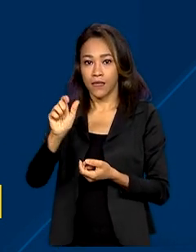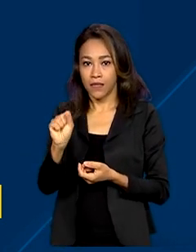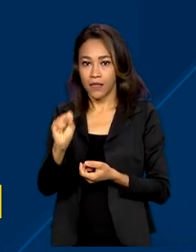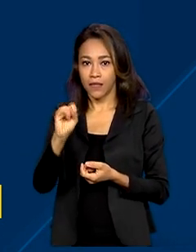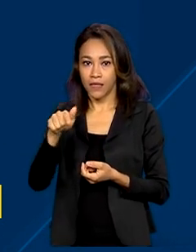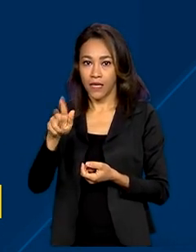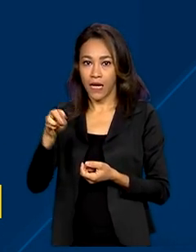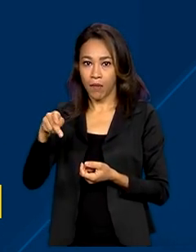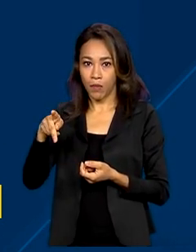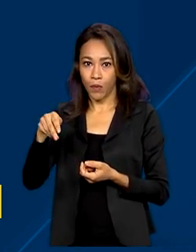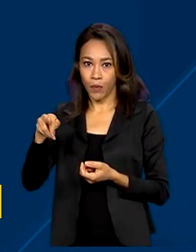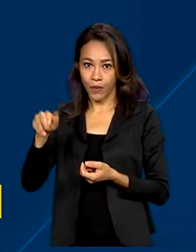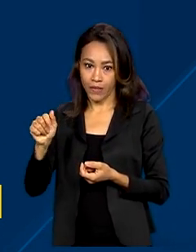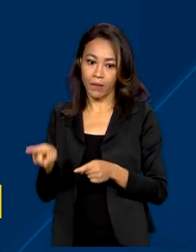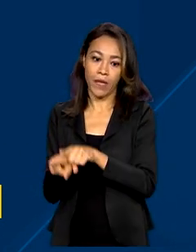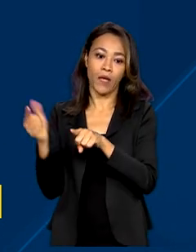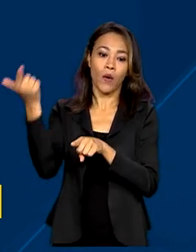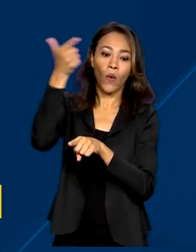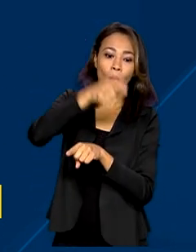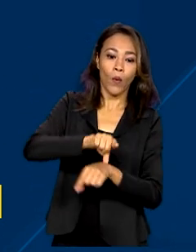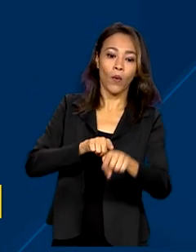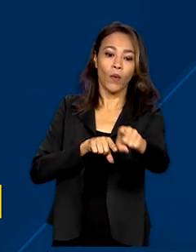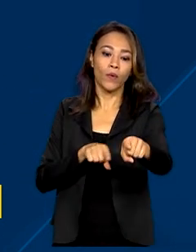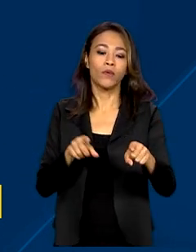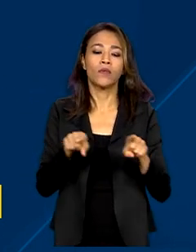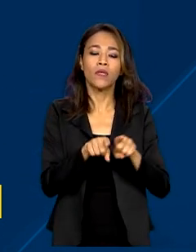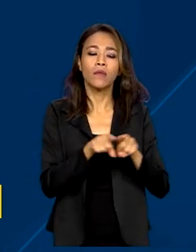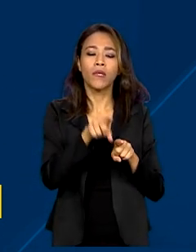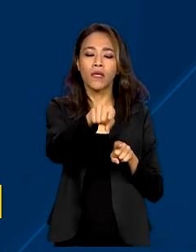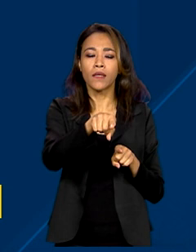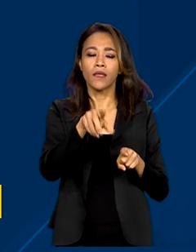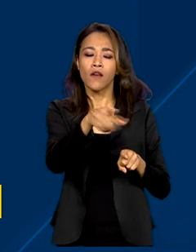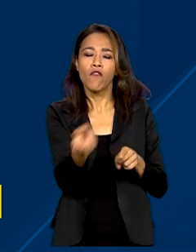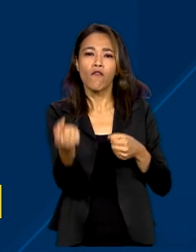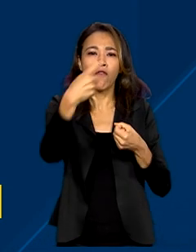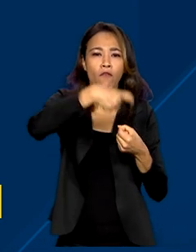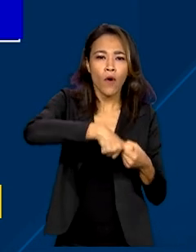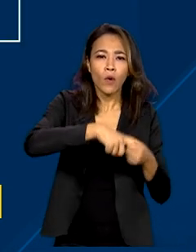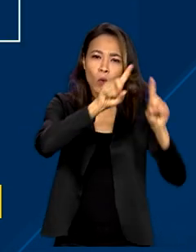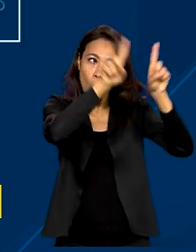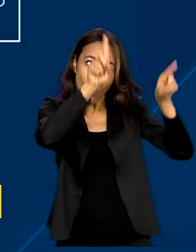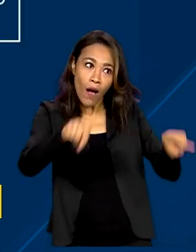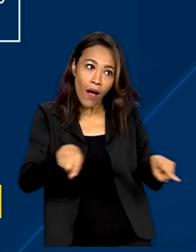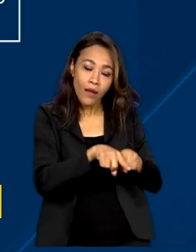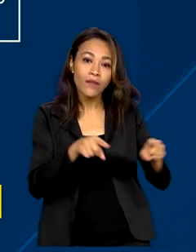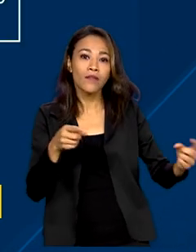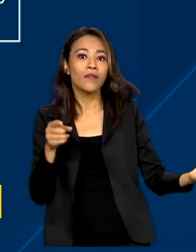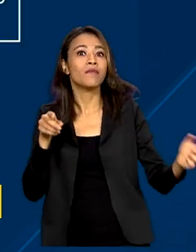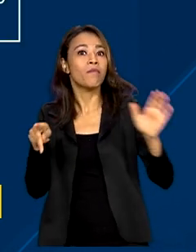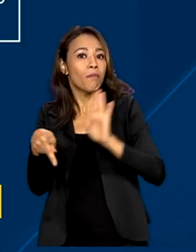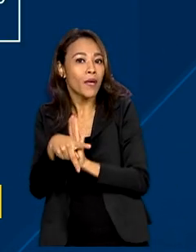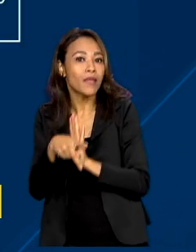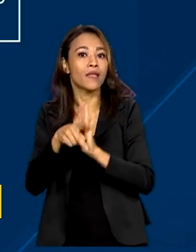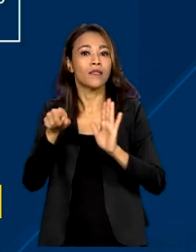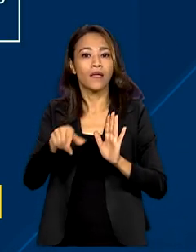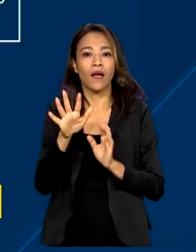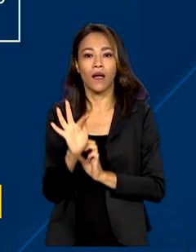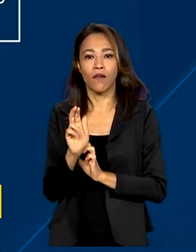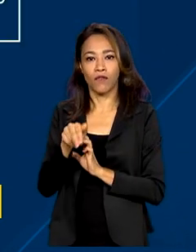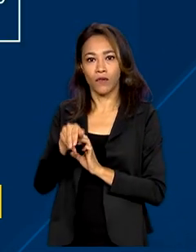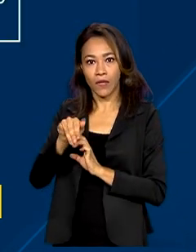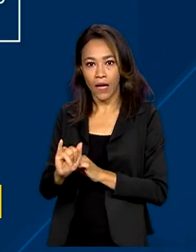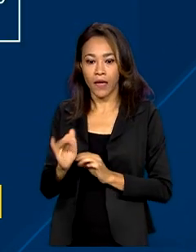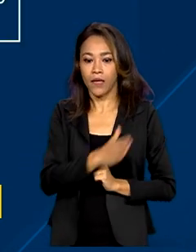indígena, quadros de Sebastião Salgado voltam a integrar o patrimônio da FUNAI. E em São Paulo, o vice-presidente